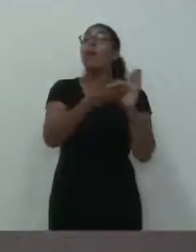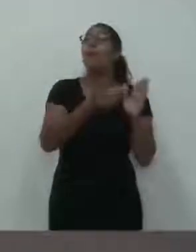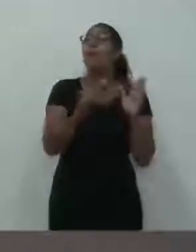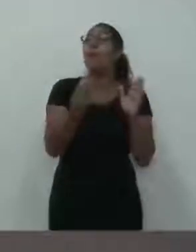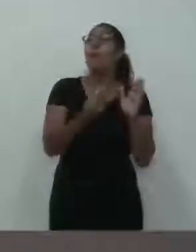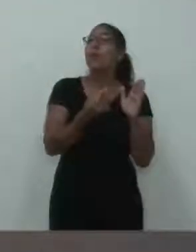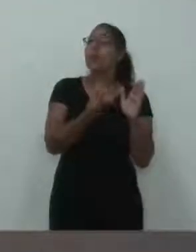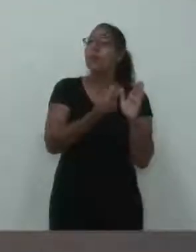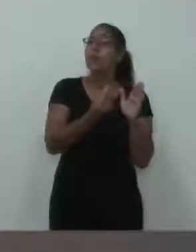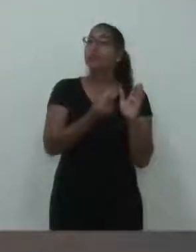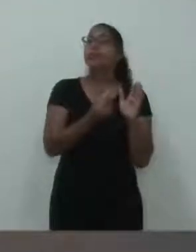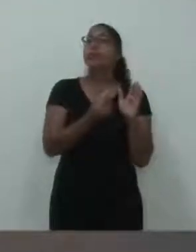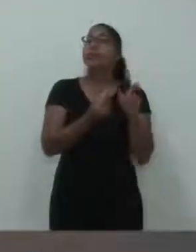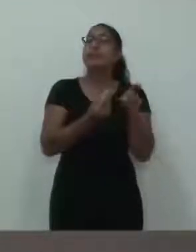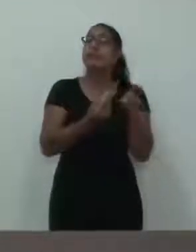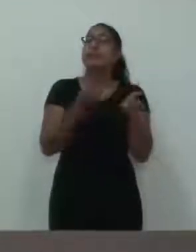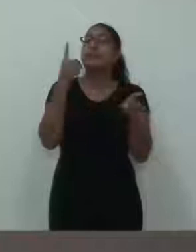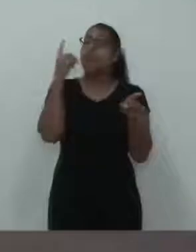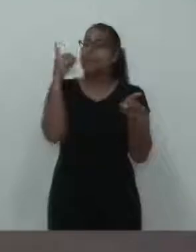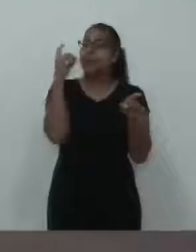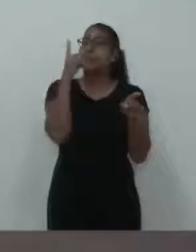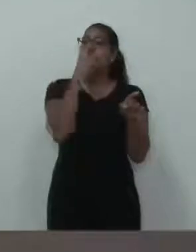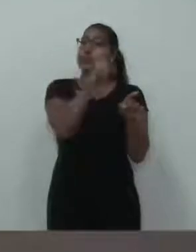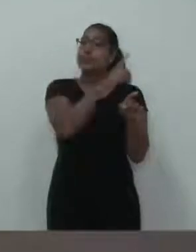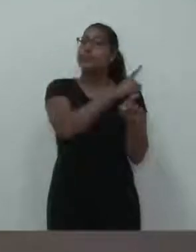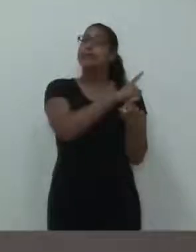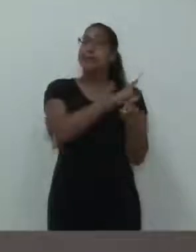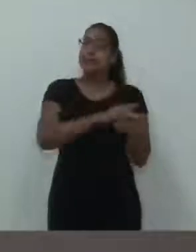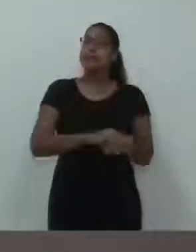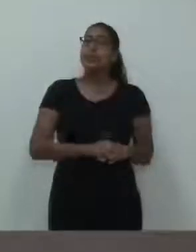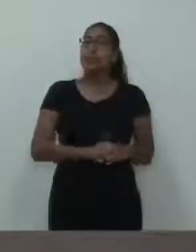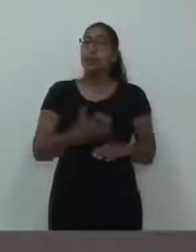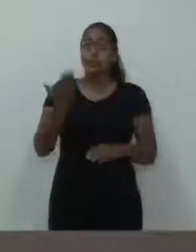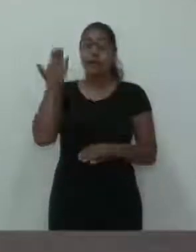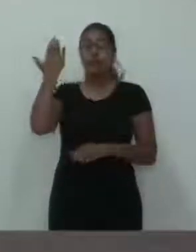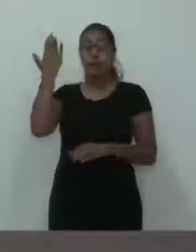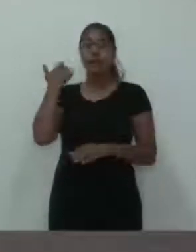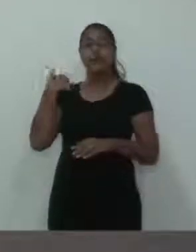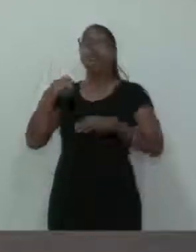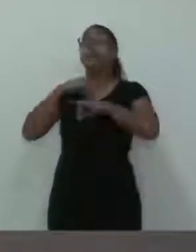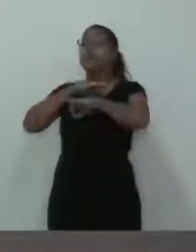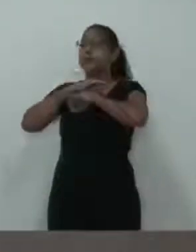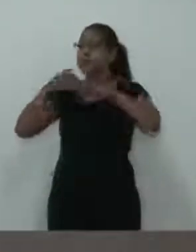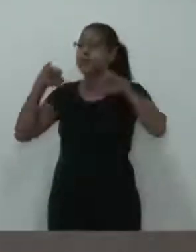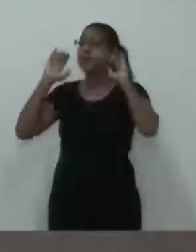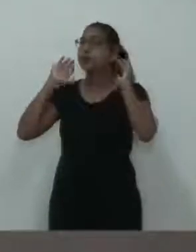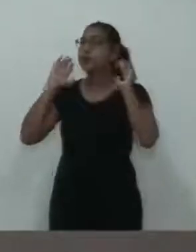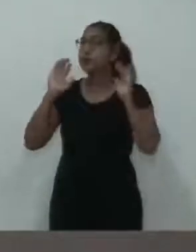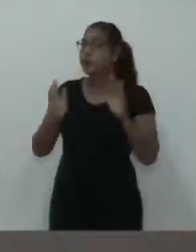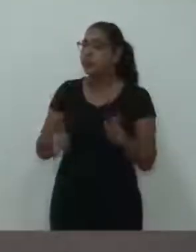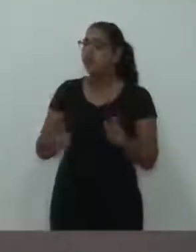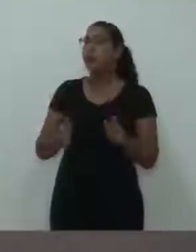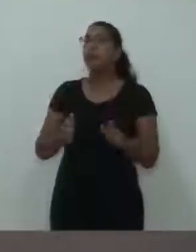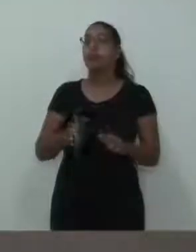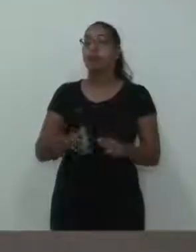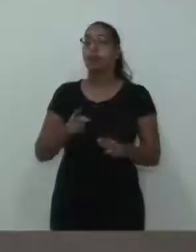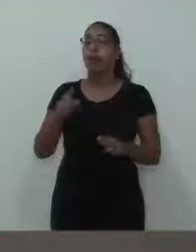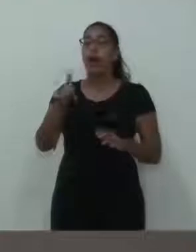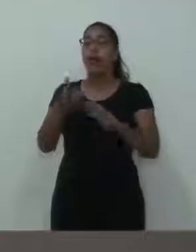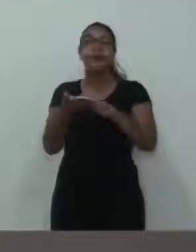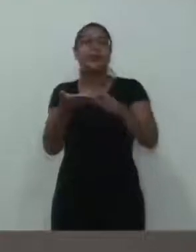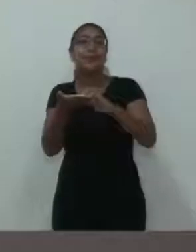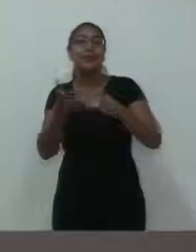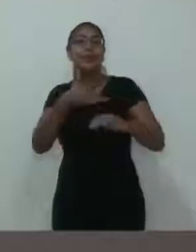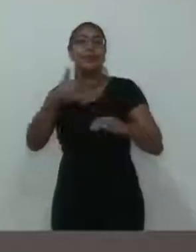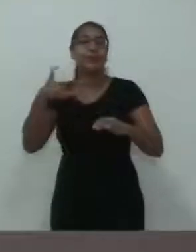um tanto quanto mais delicadas. Eu já citei isso aqui na casa. Tenho falado muito com o secretário,